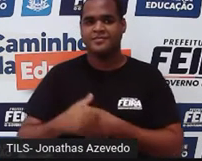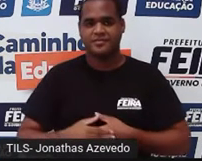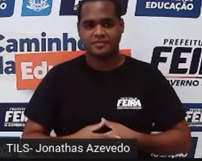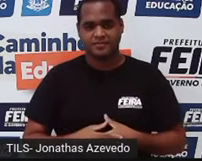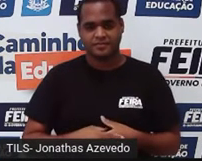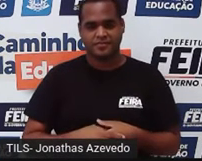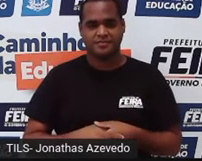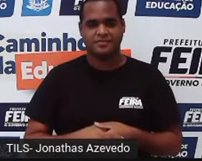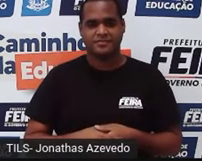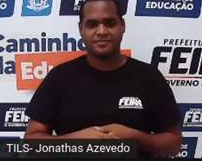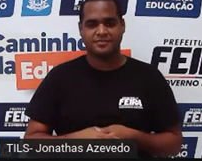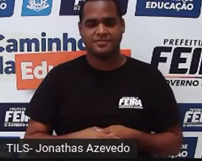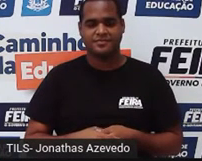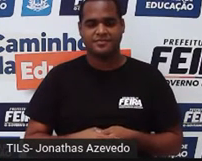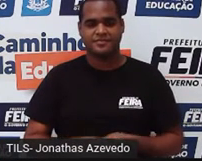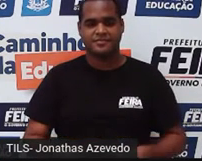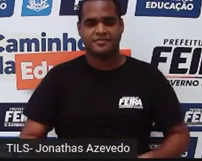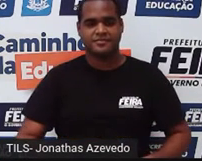21?